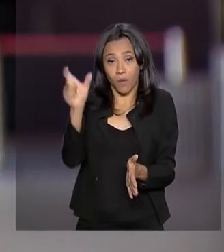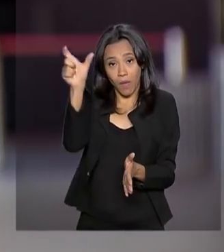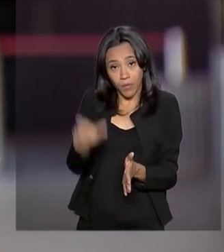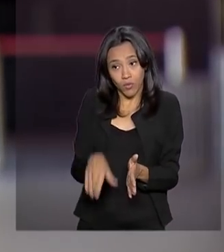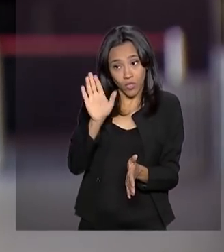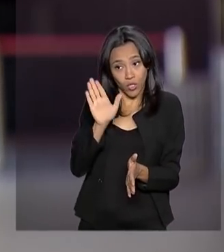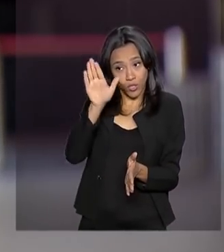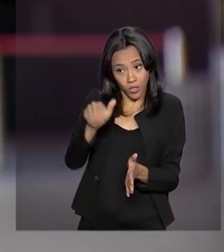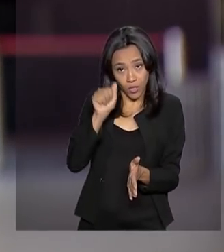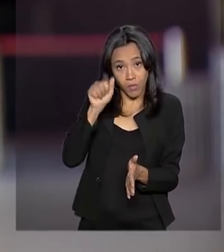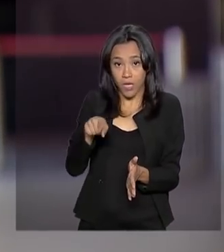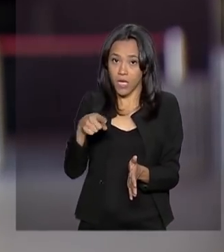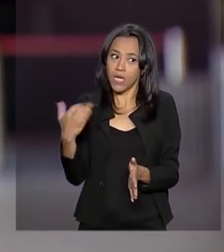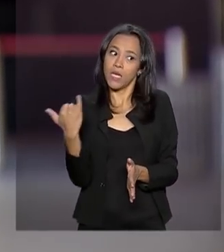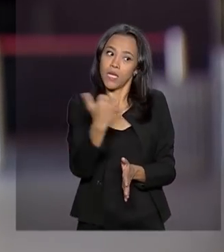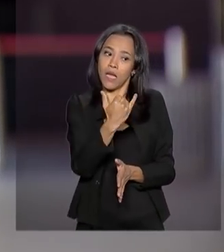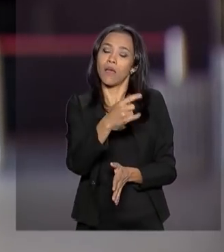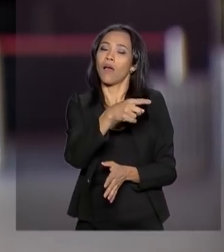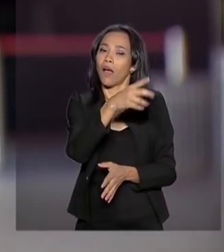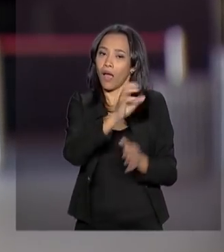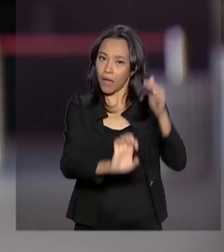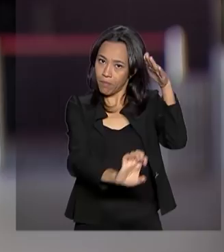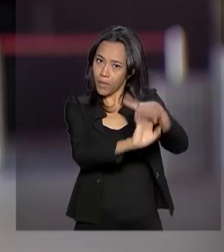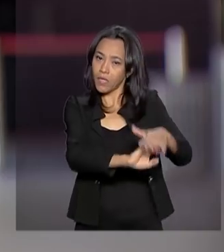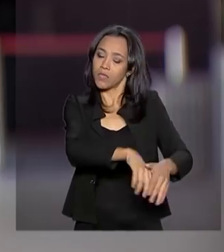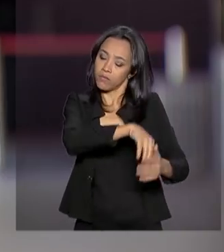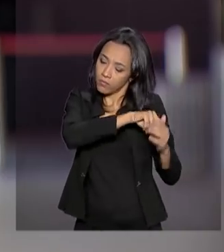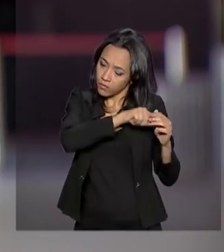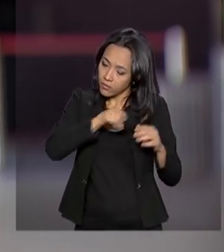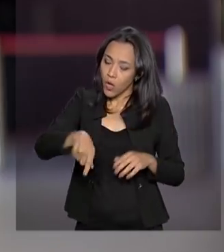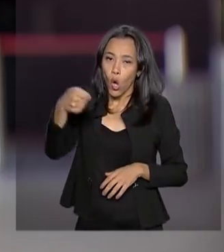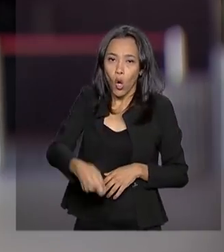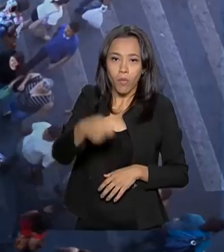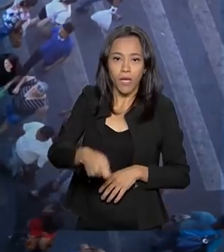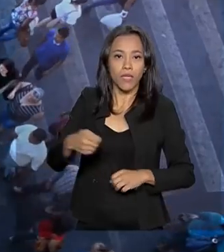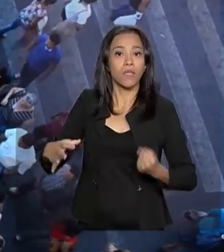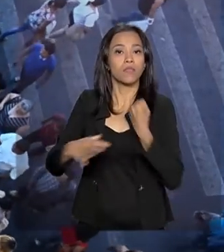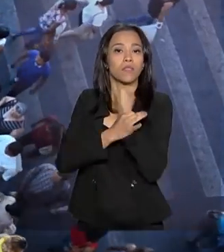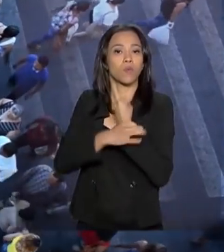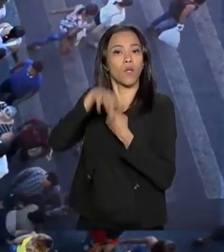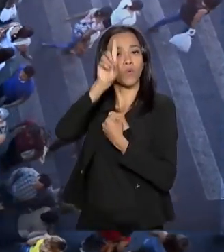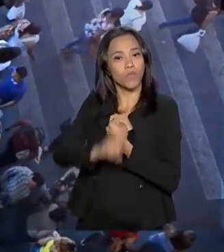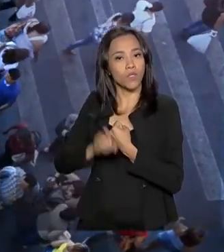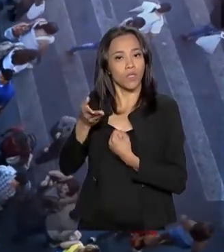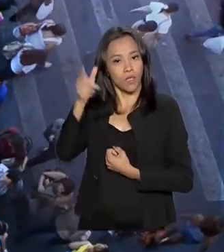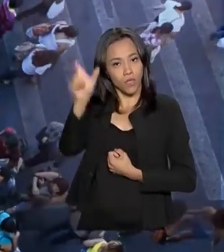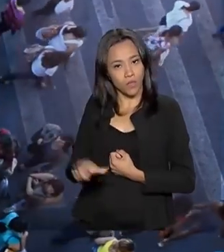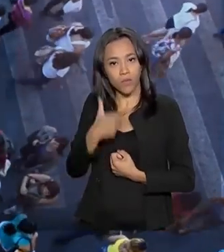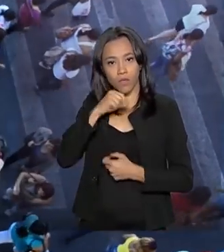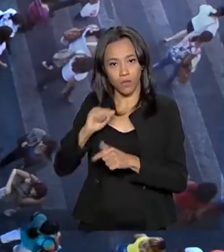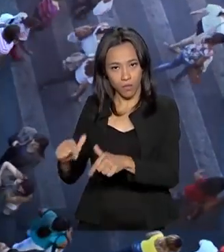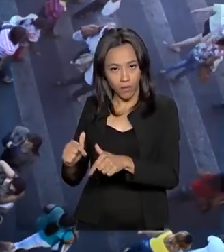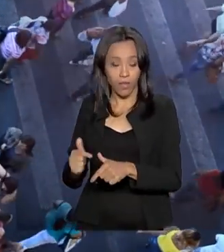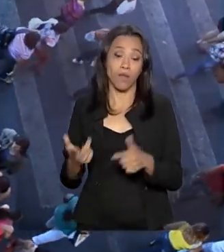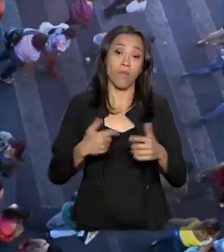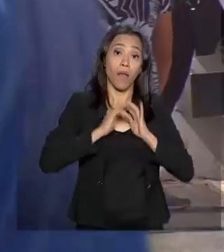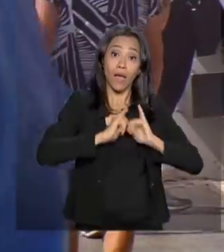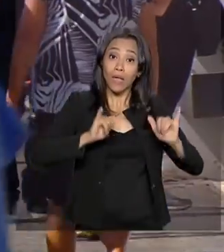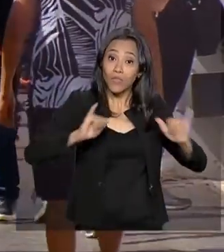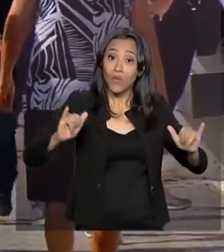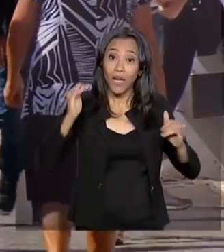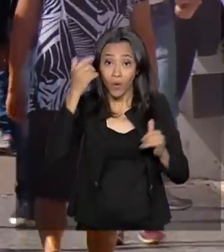autuado e a empresa é obrigada a garantir os direitos do trabalhador. Para conscientizar a população sobre a